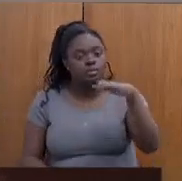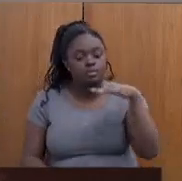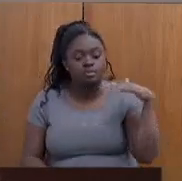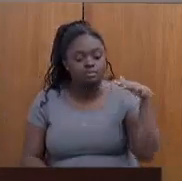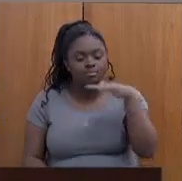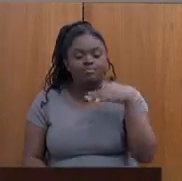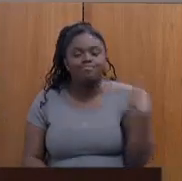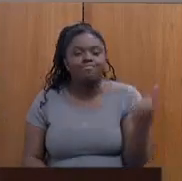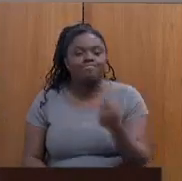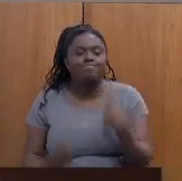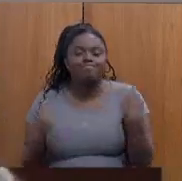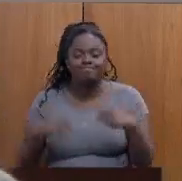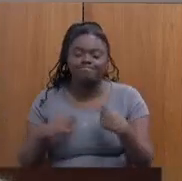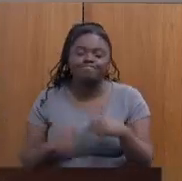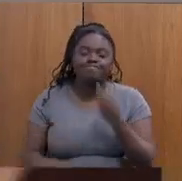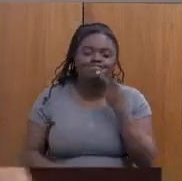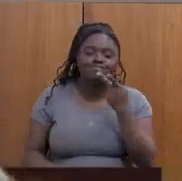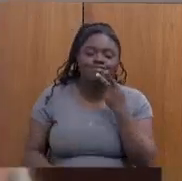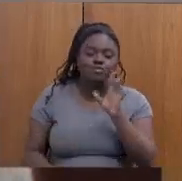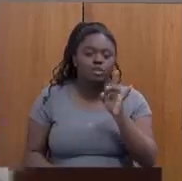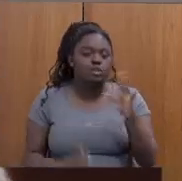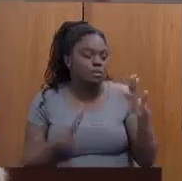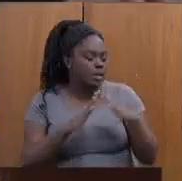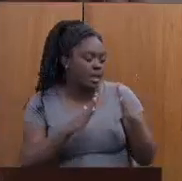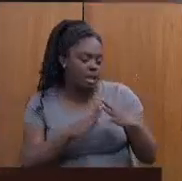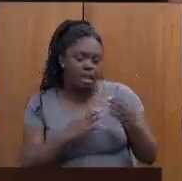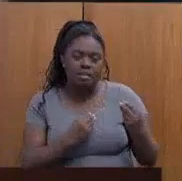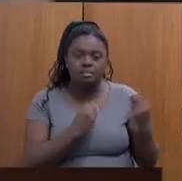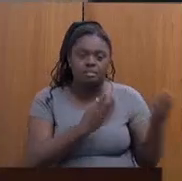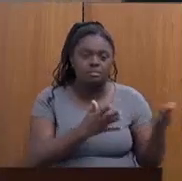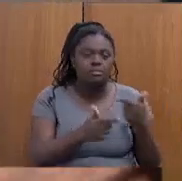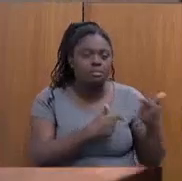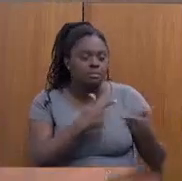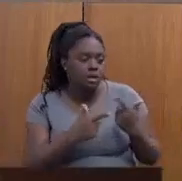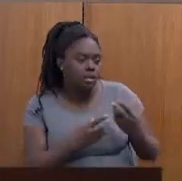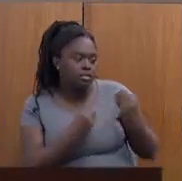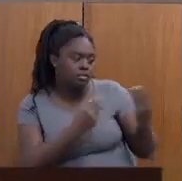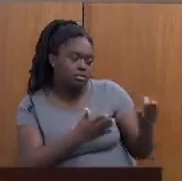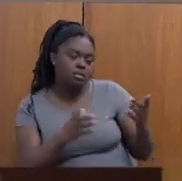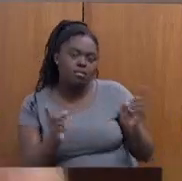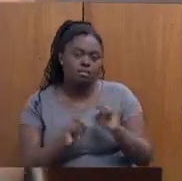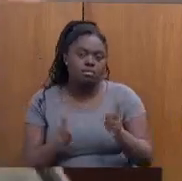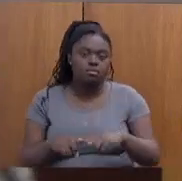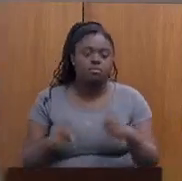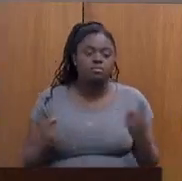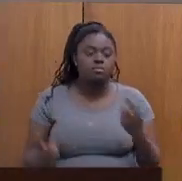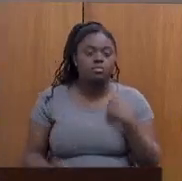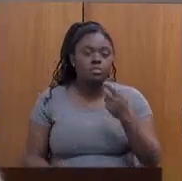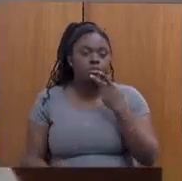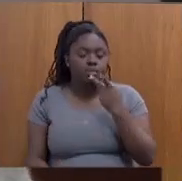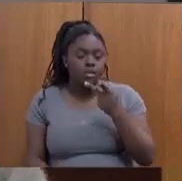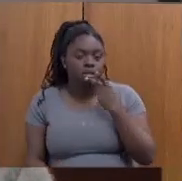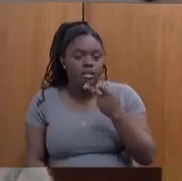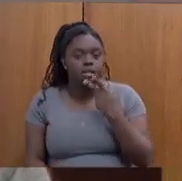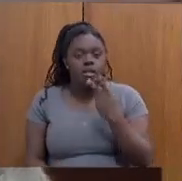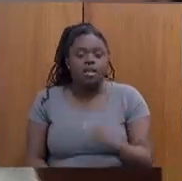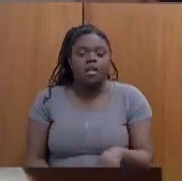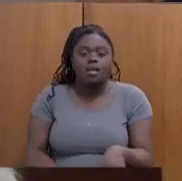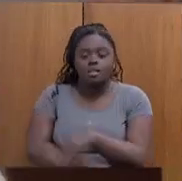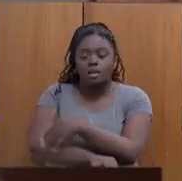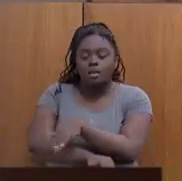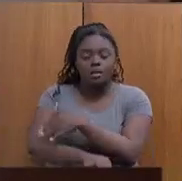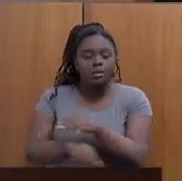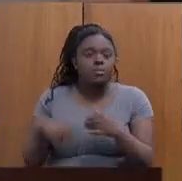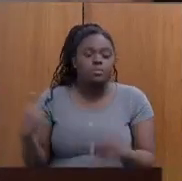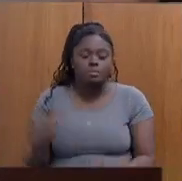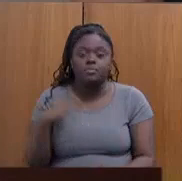nós temos que fazer. Não é só dar uma casa, não é só dar um emprego, mas nós precisamos... Quando eu falei do canto da rua, para nós é muito importante